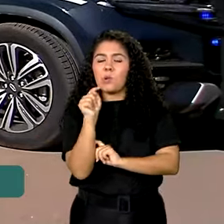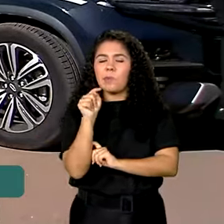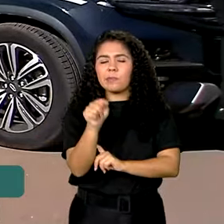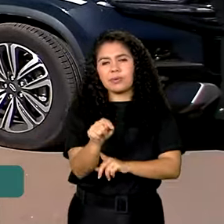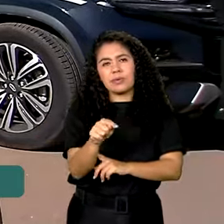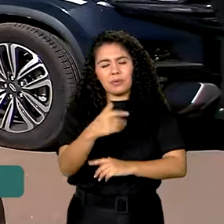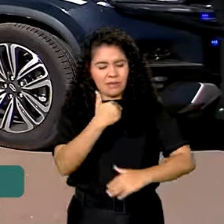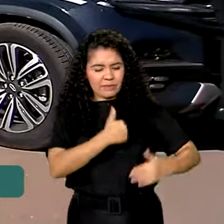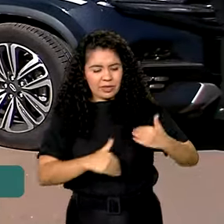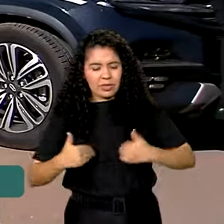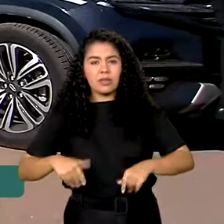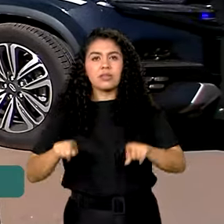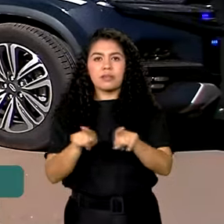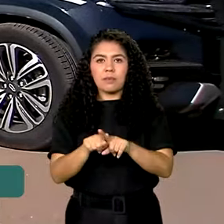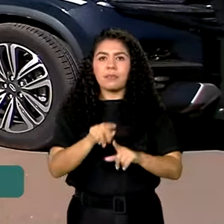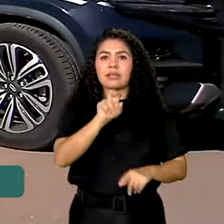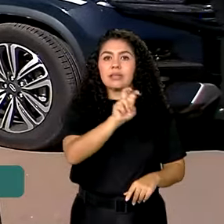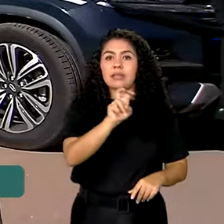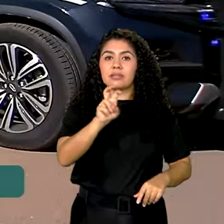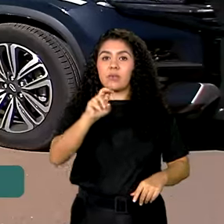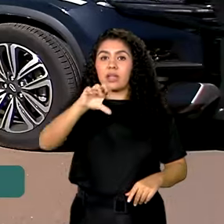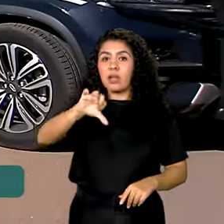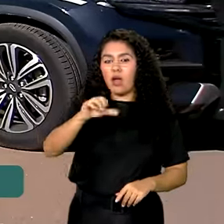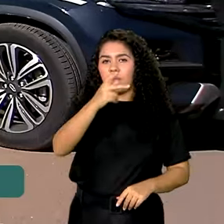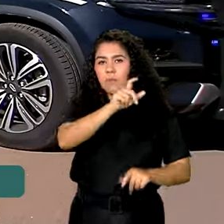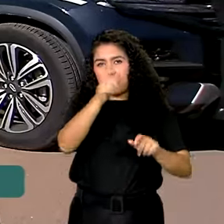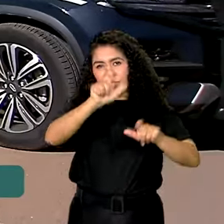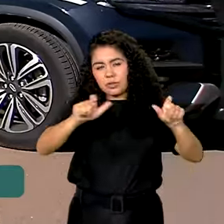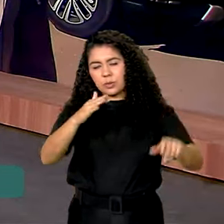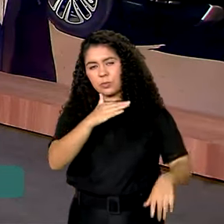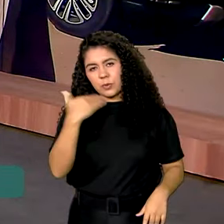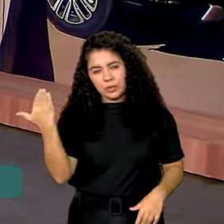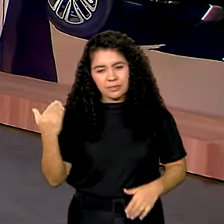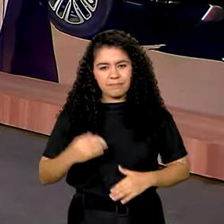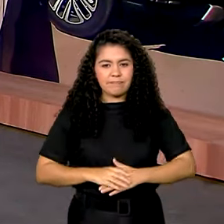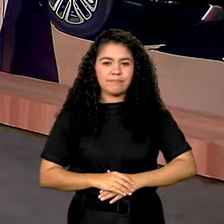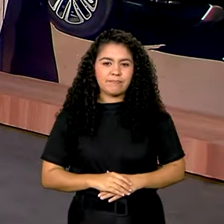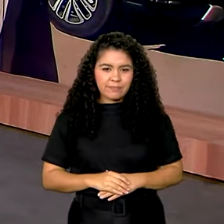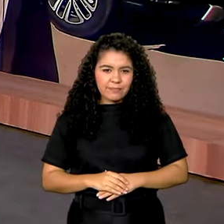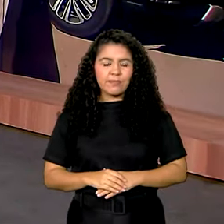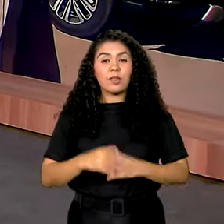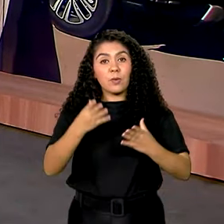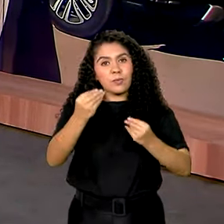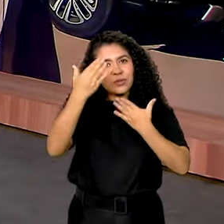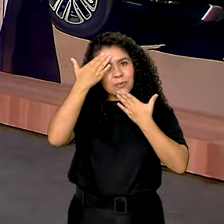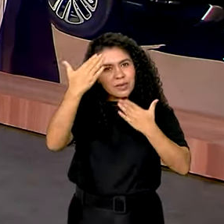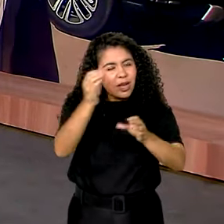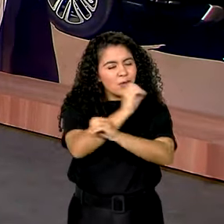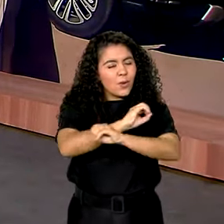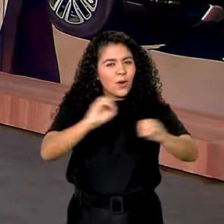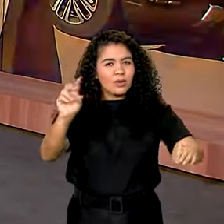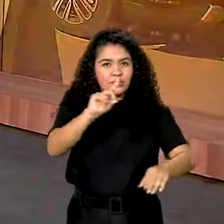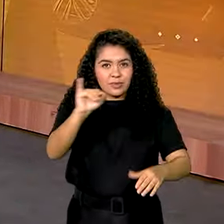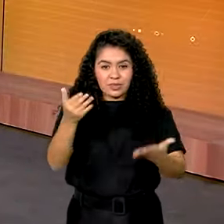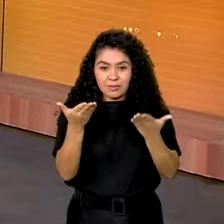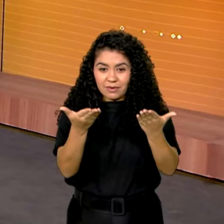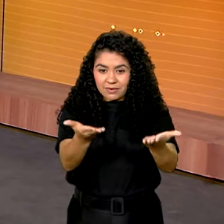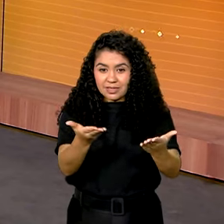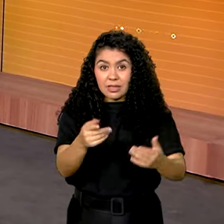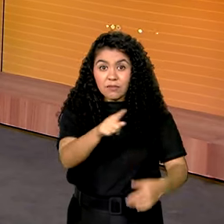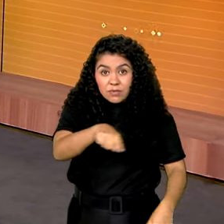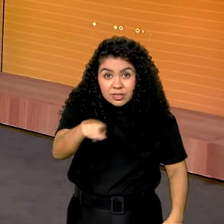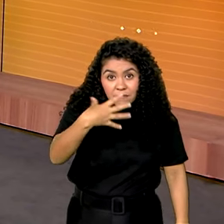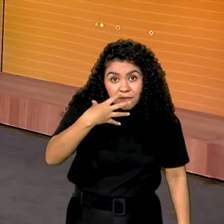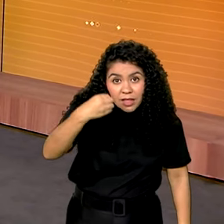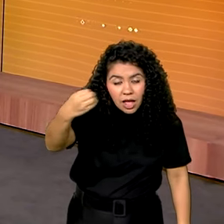com 559 mortes. Karine, eu volto com você. Obrigada, Jéssica. Ótimo dia para você e para você que vai viajar. É